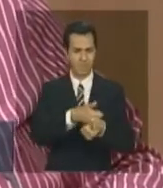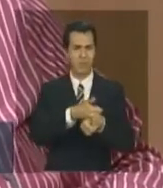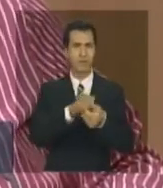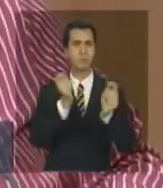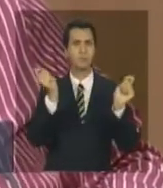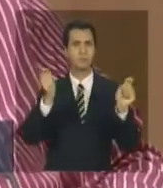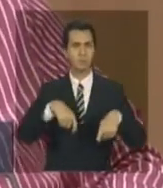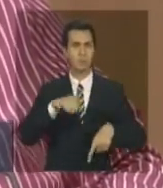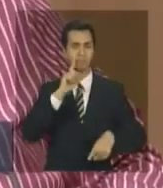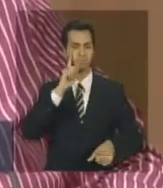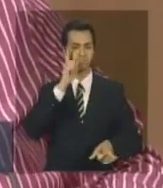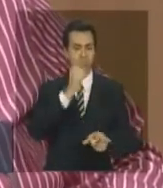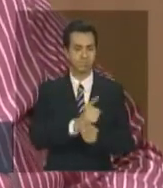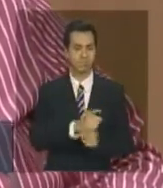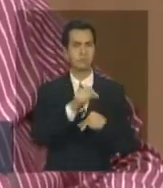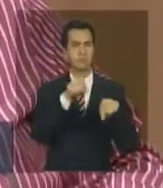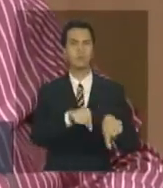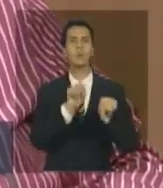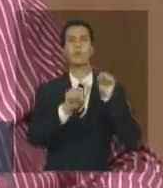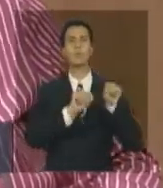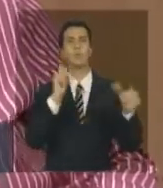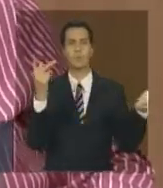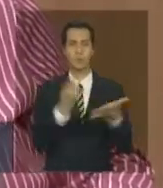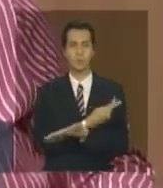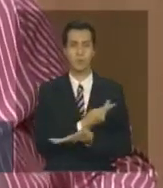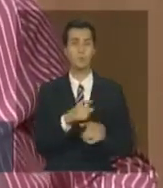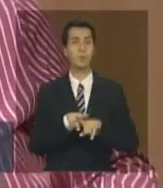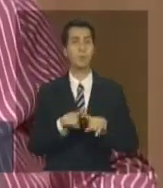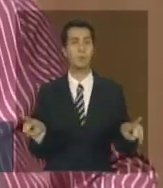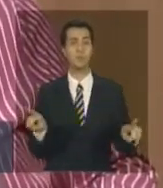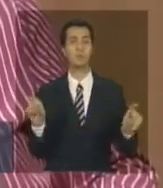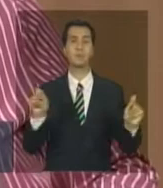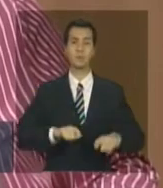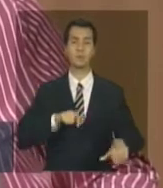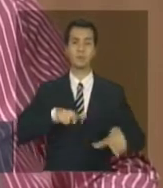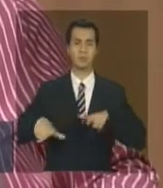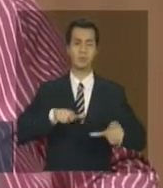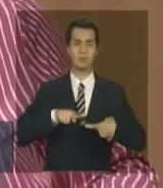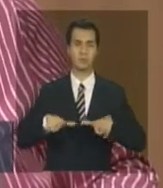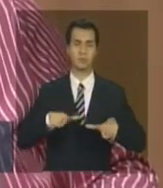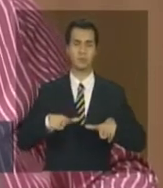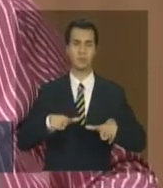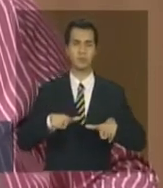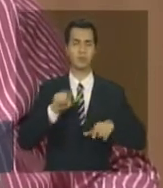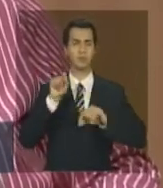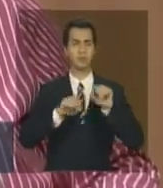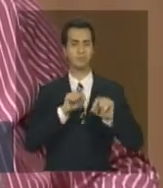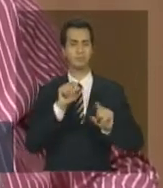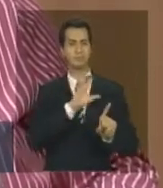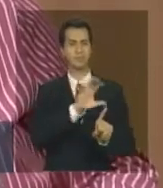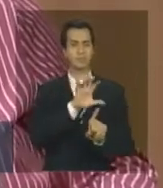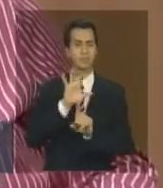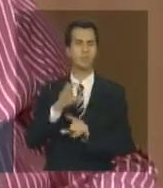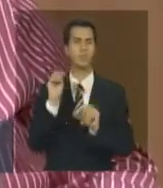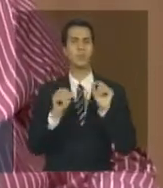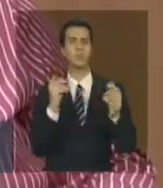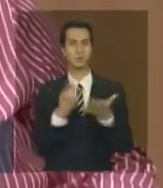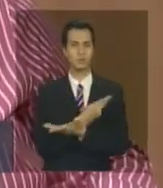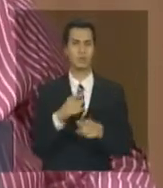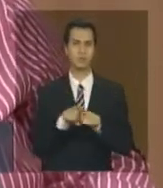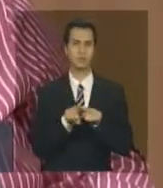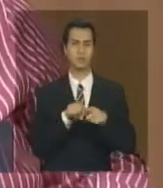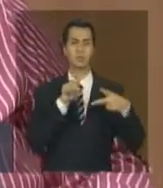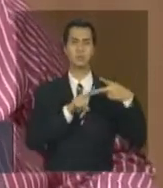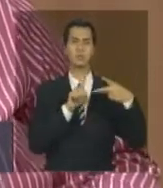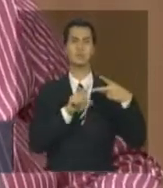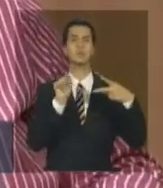desmatamento em si para a gente poder trabalhar os fatores de pressão de somar os vetores de pressão e o segundo é